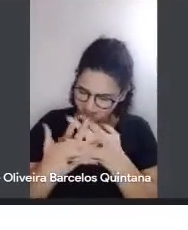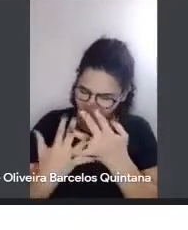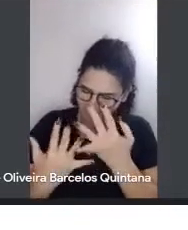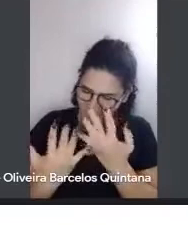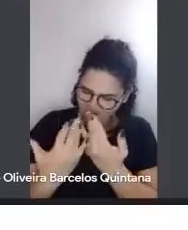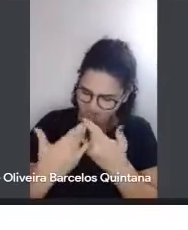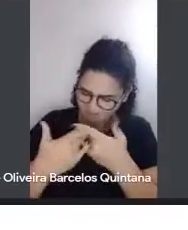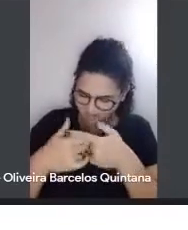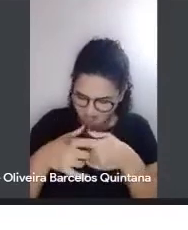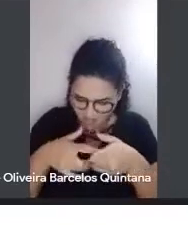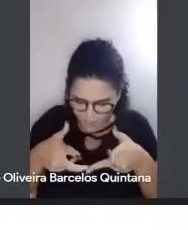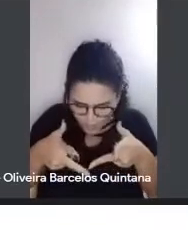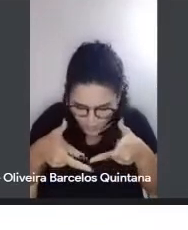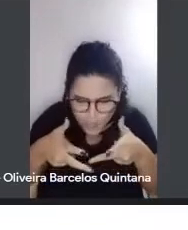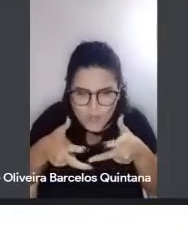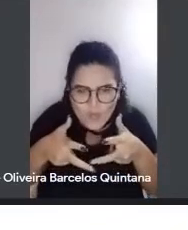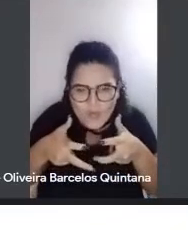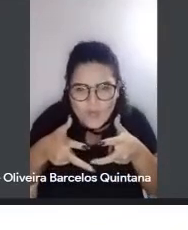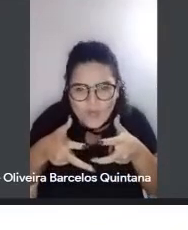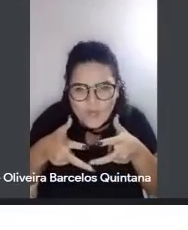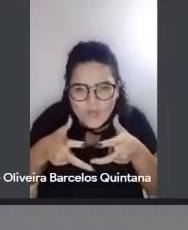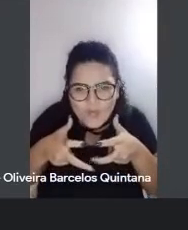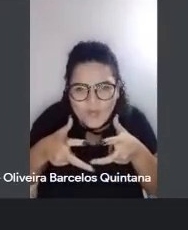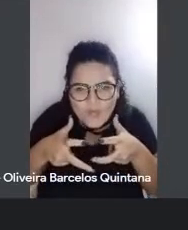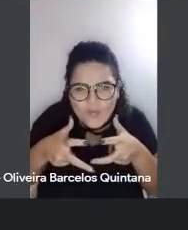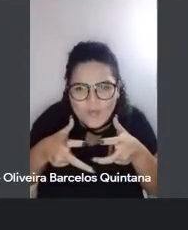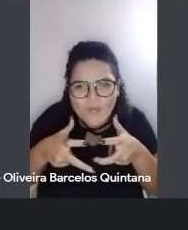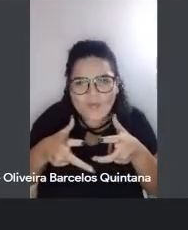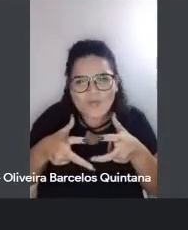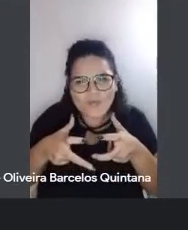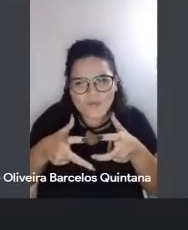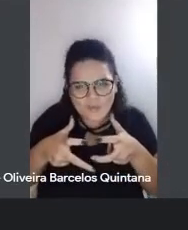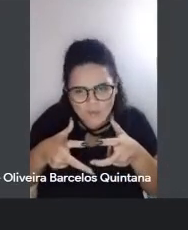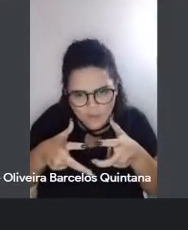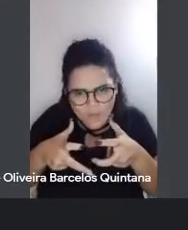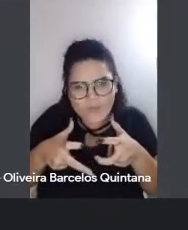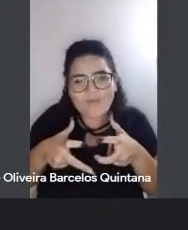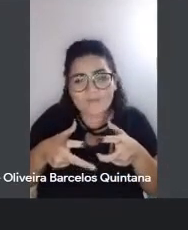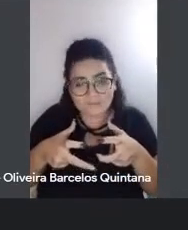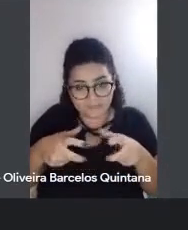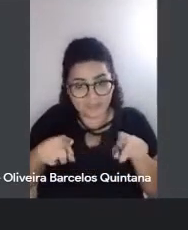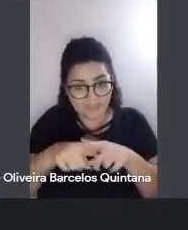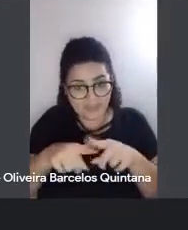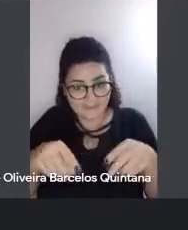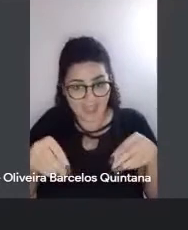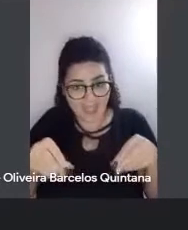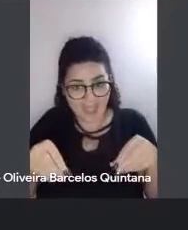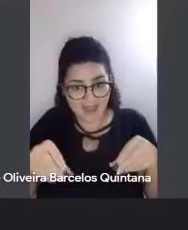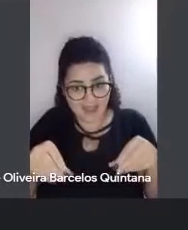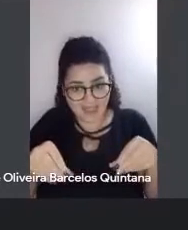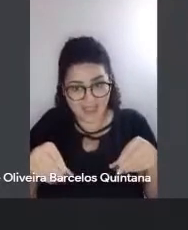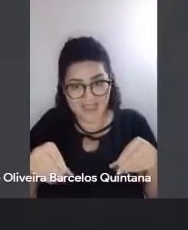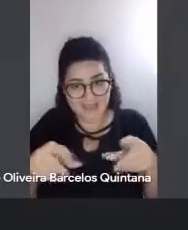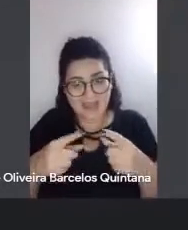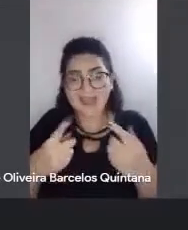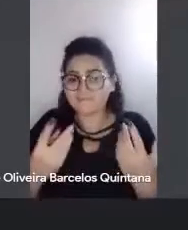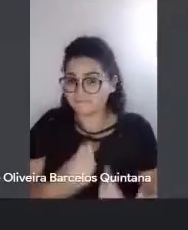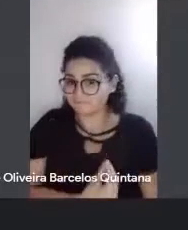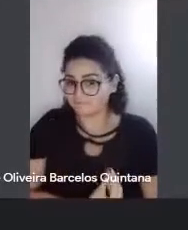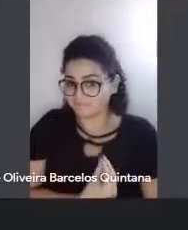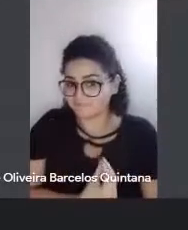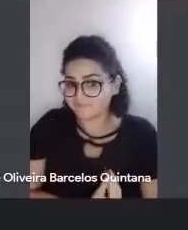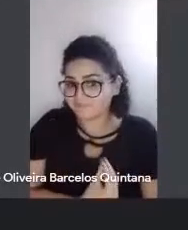sucção insaciável dos extratos e das areias. E vivem, olha